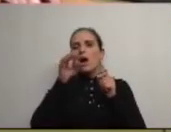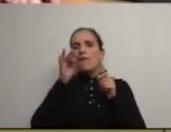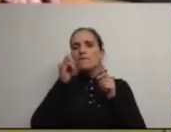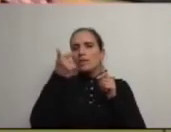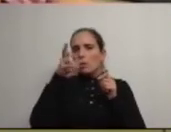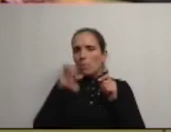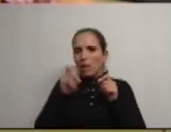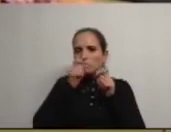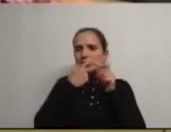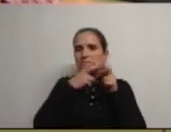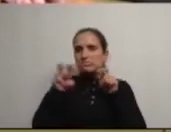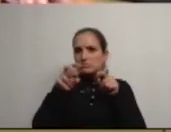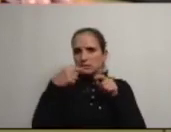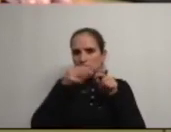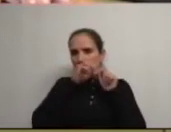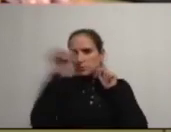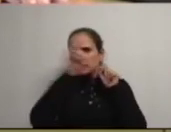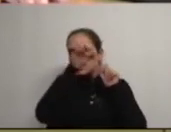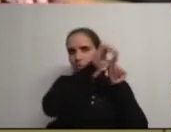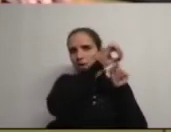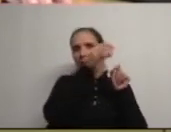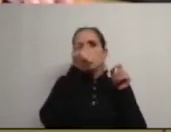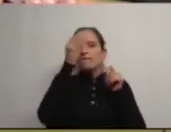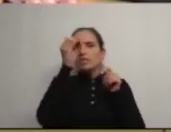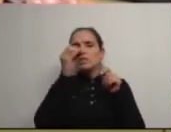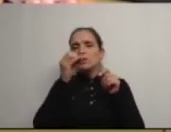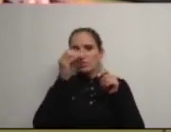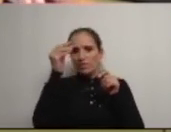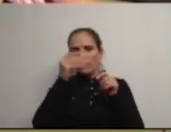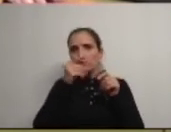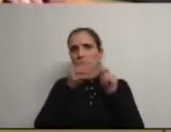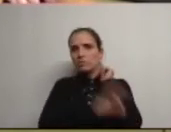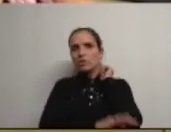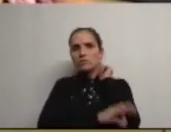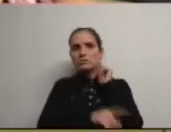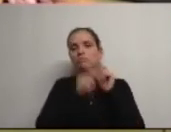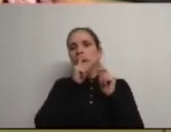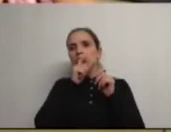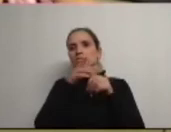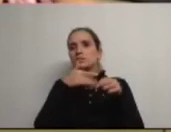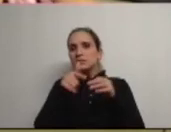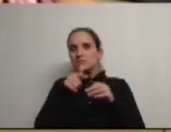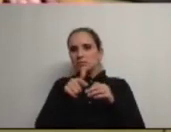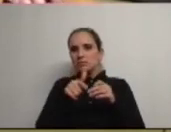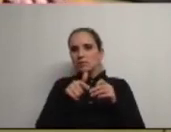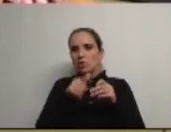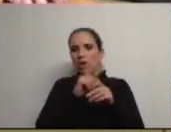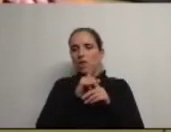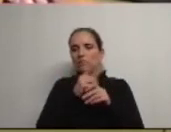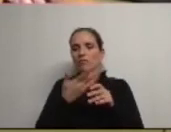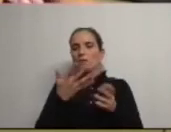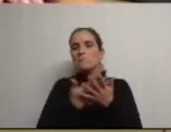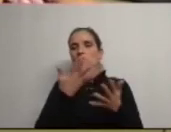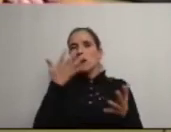as anteriores 20 freguesias isto o que é que vai permitir concretizando este projeto vai permitir